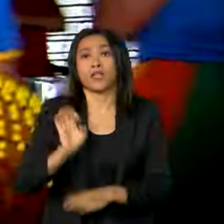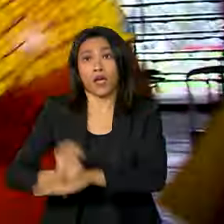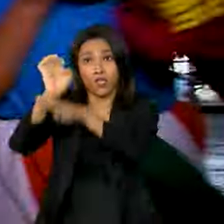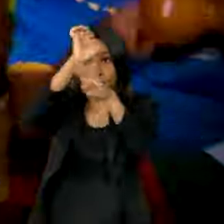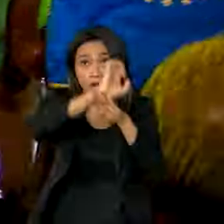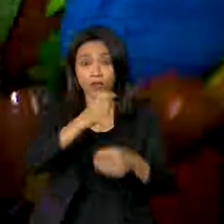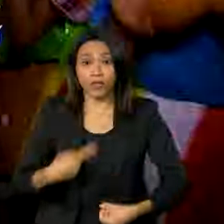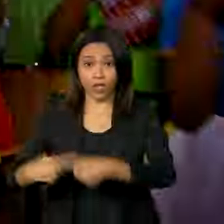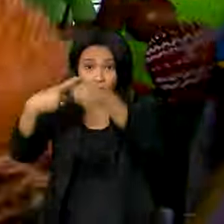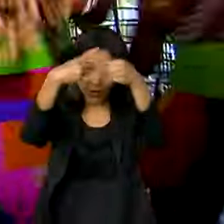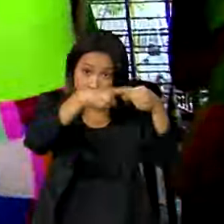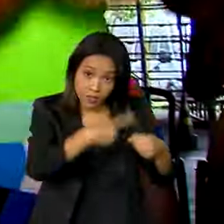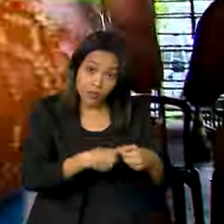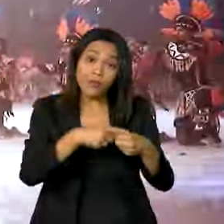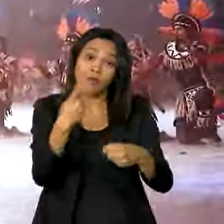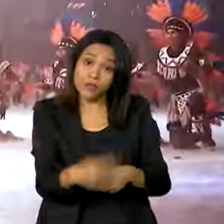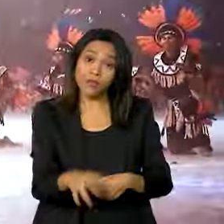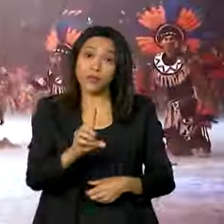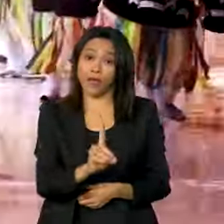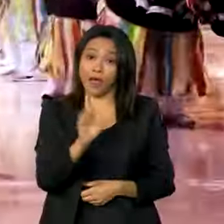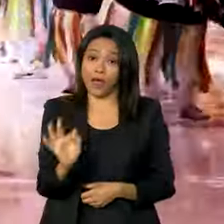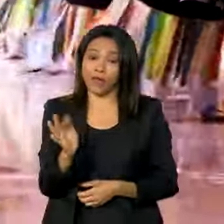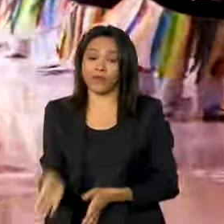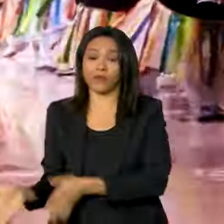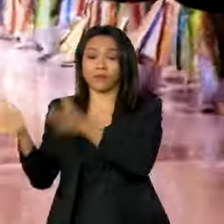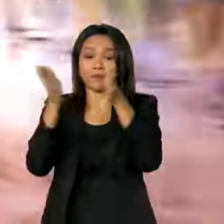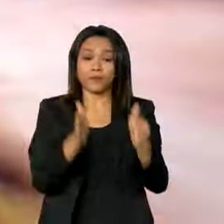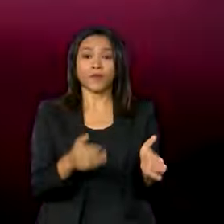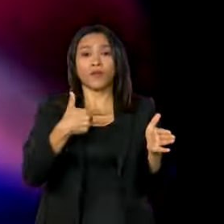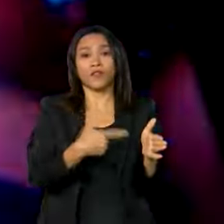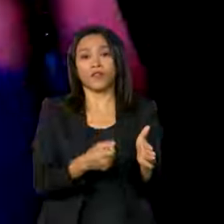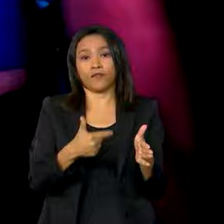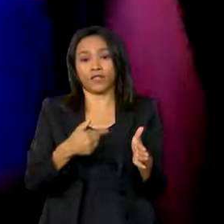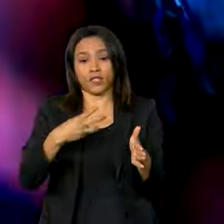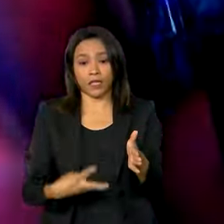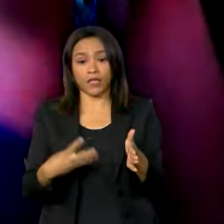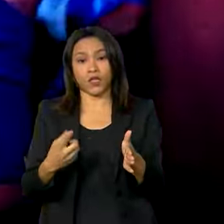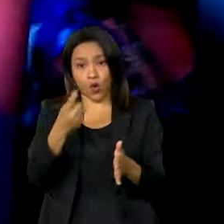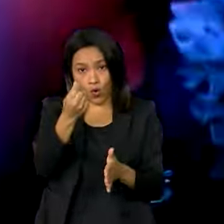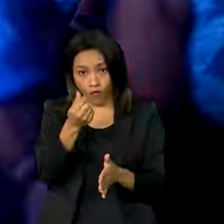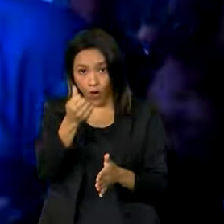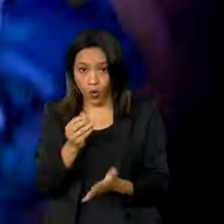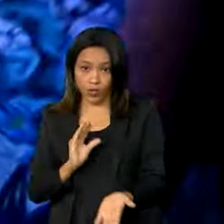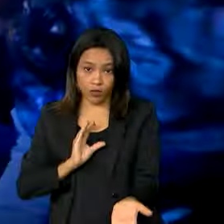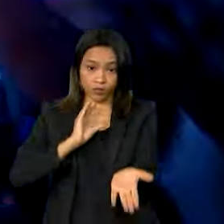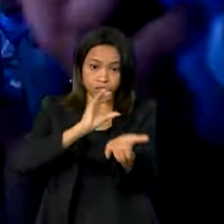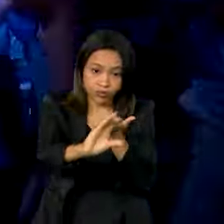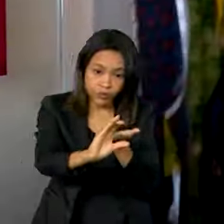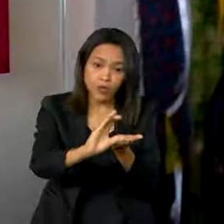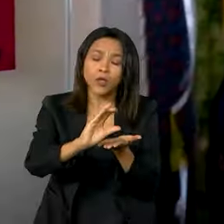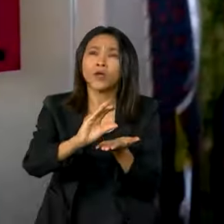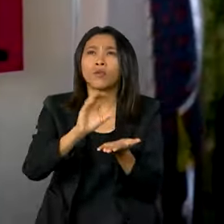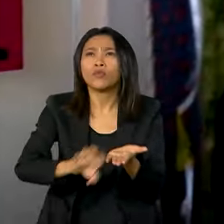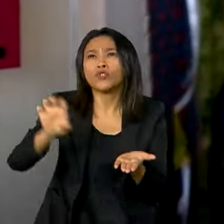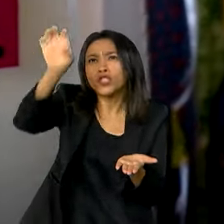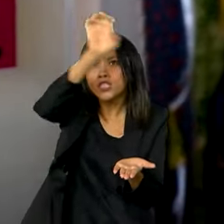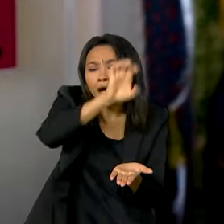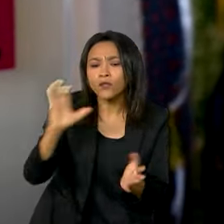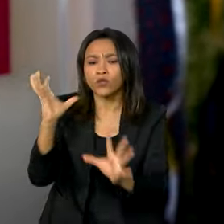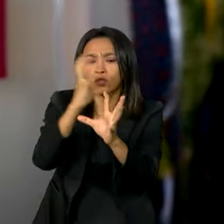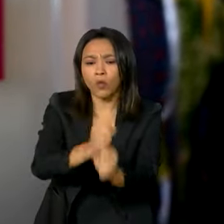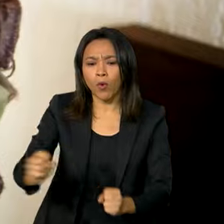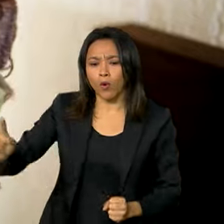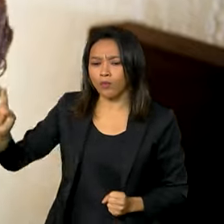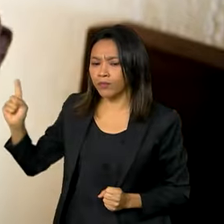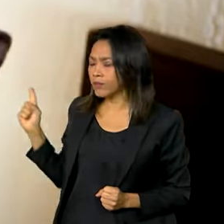municípios e ao Distrito Federal. Em 2023, os valores transferidos às unidades da federação somaram quase 3